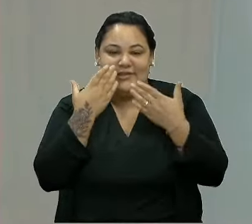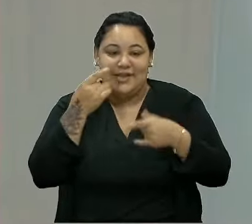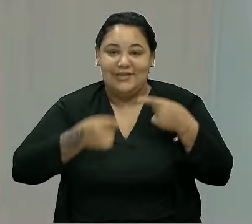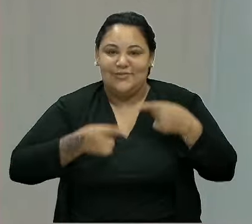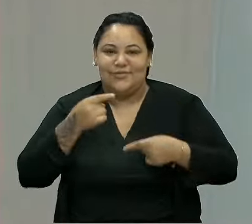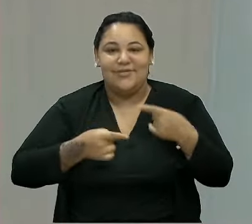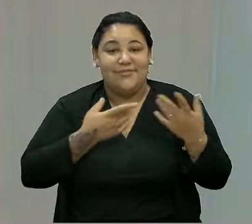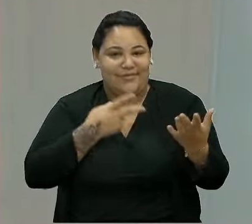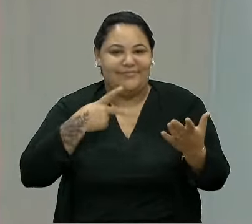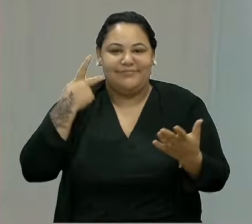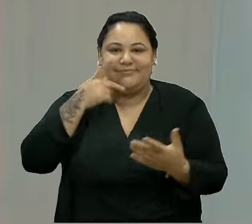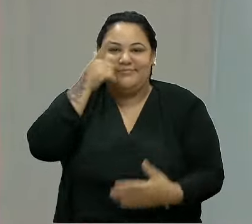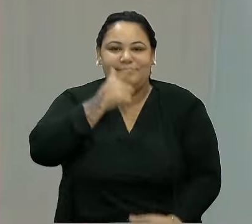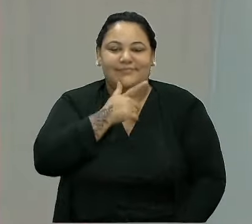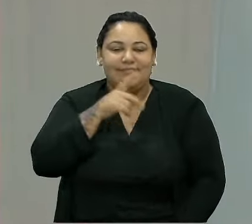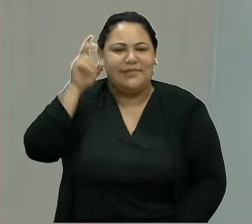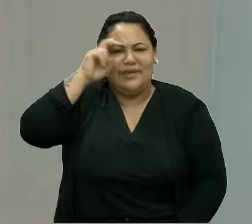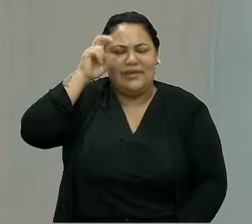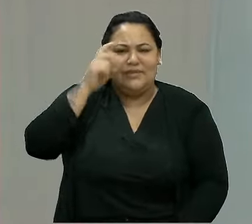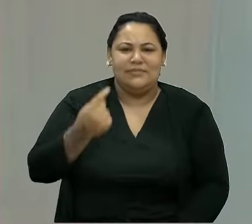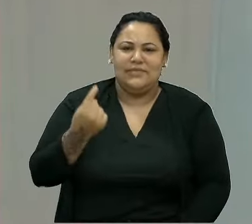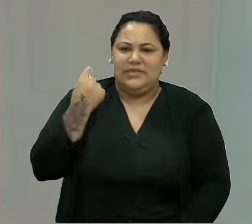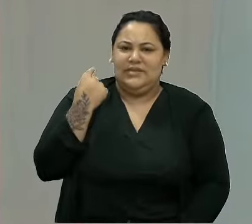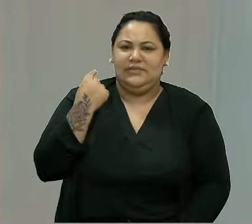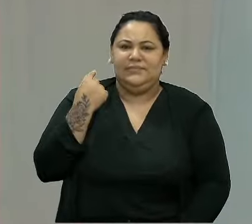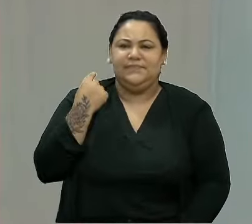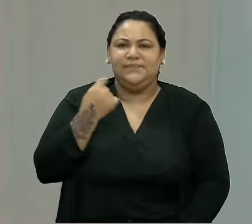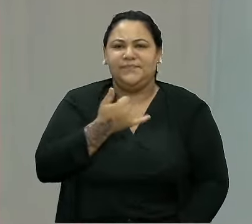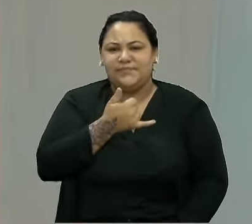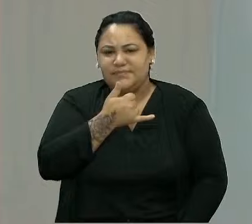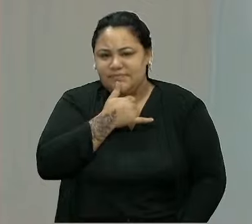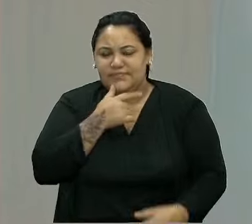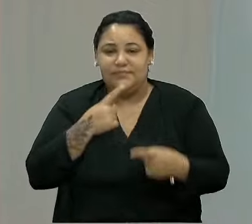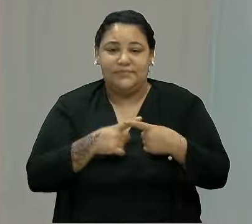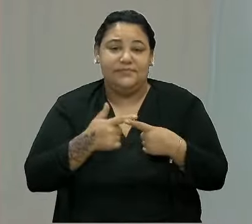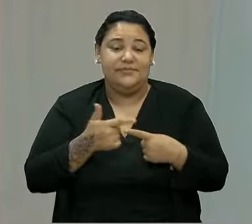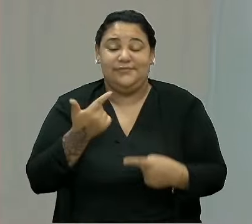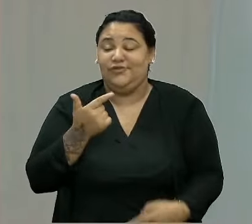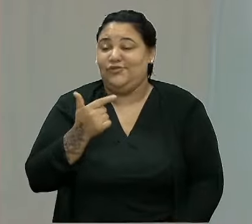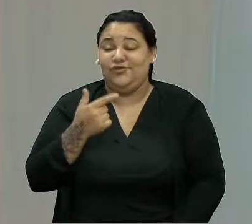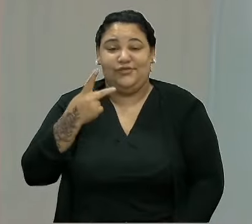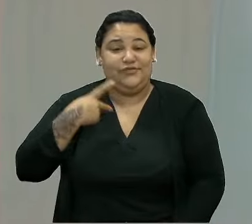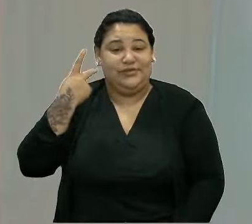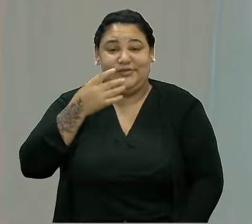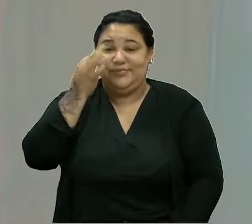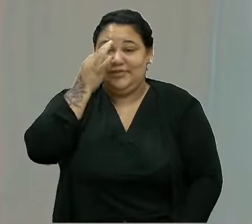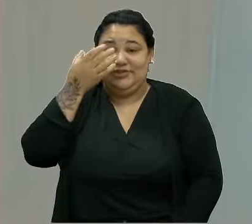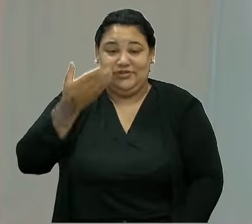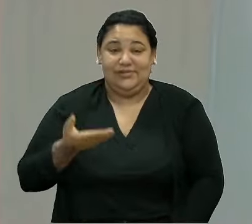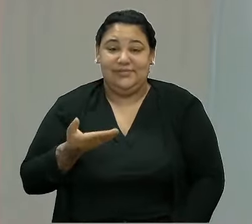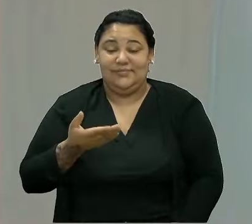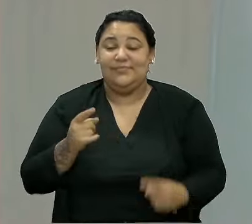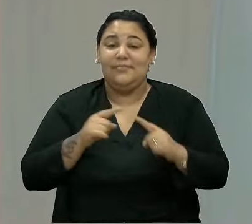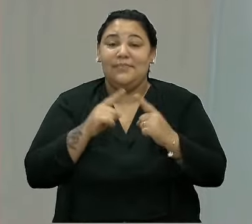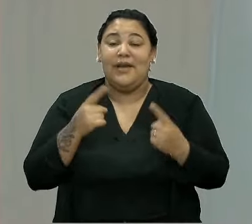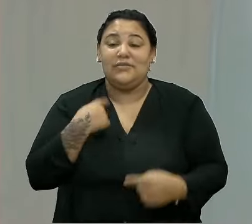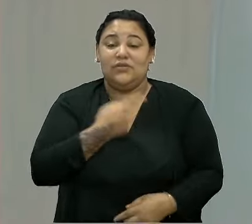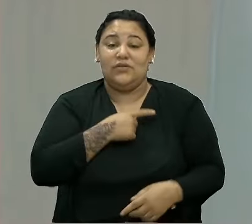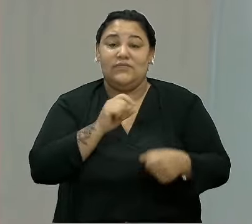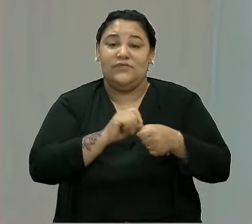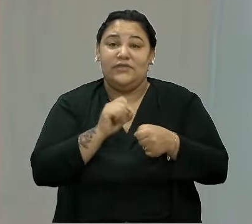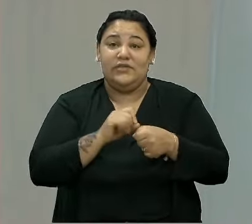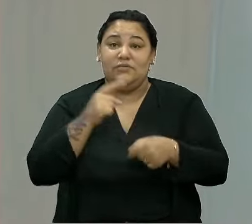Lucas, quinta-feira passada foi uma pena que não teve nenhum vereador aqui presente, mas nós fizemos um